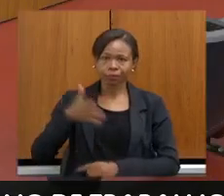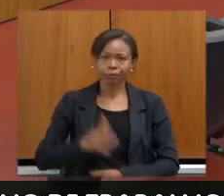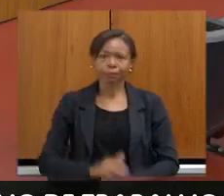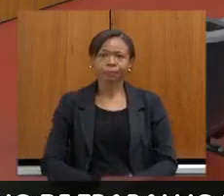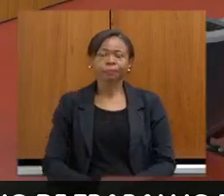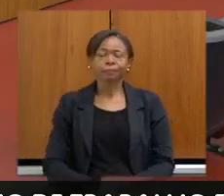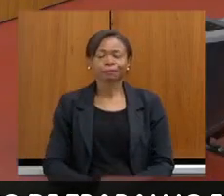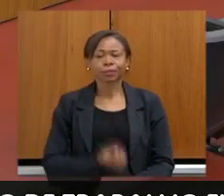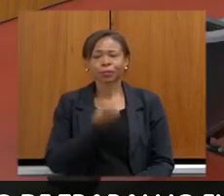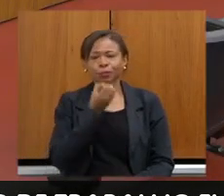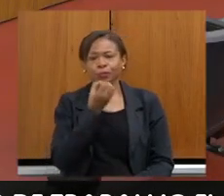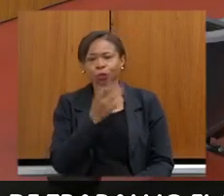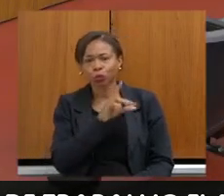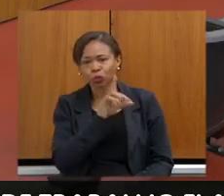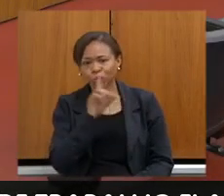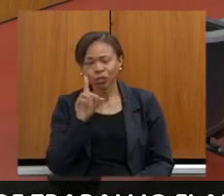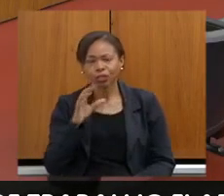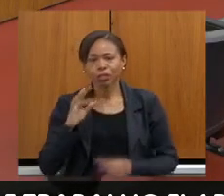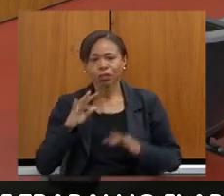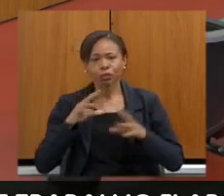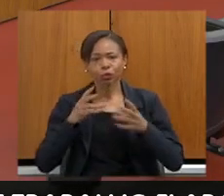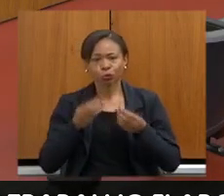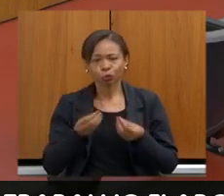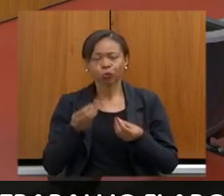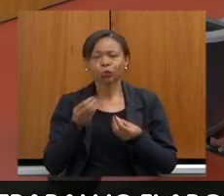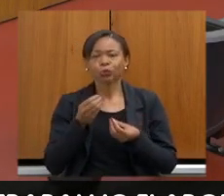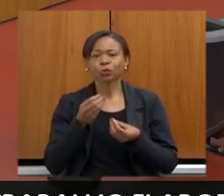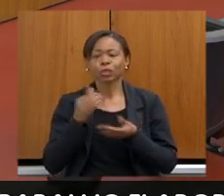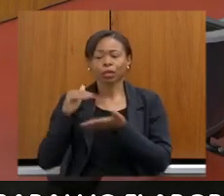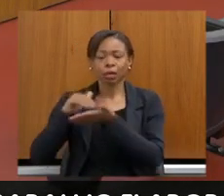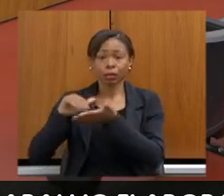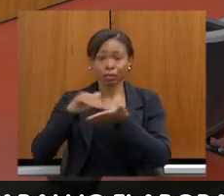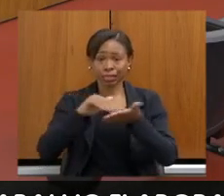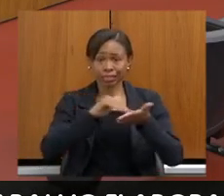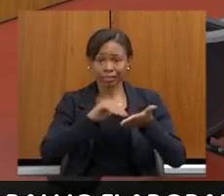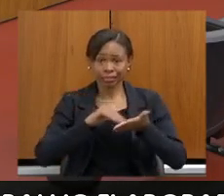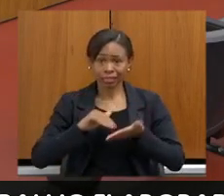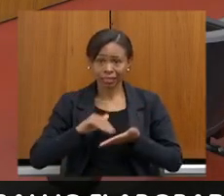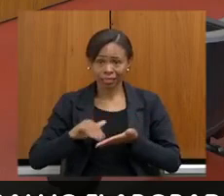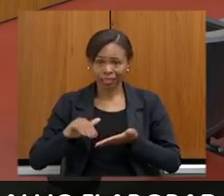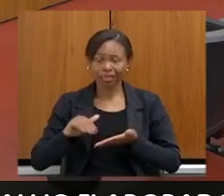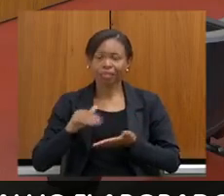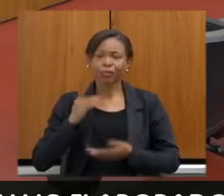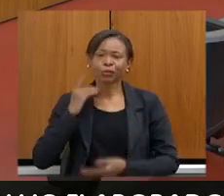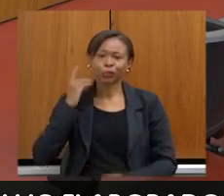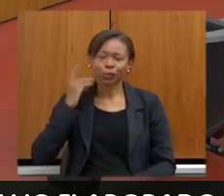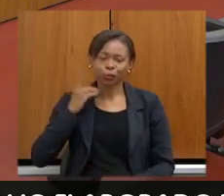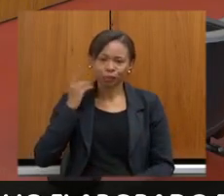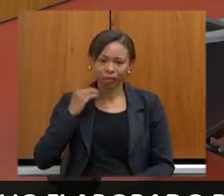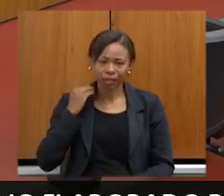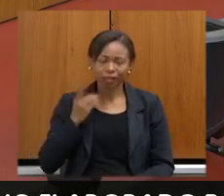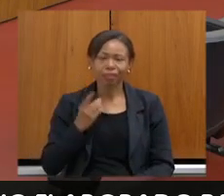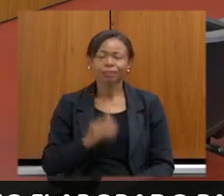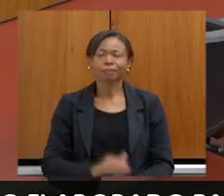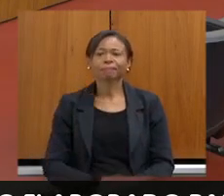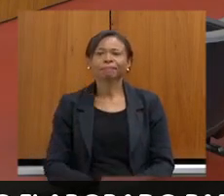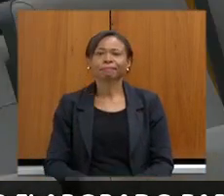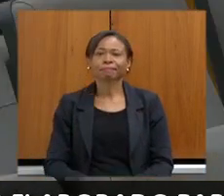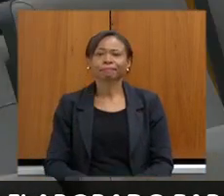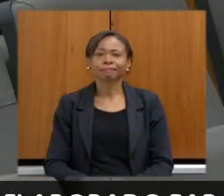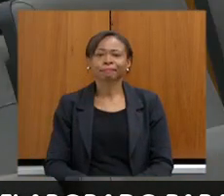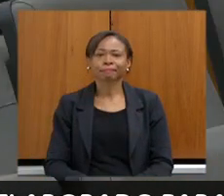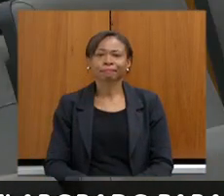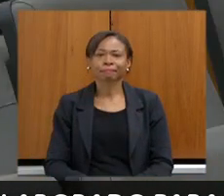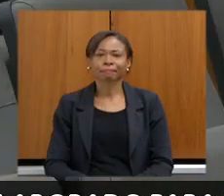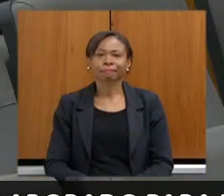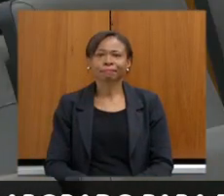Bom dia a todos, bom dia aos secretários, bom dia ao senhor deputado. Não é a primeira